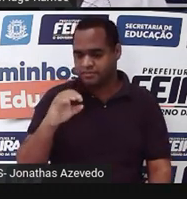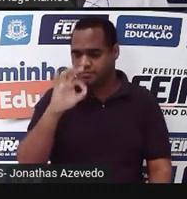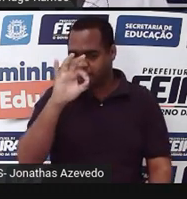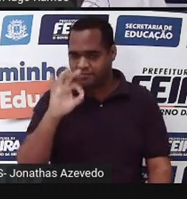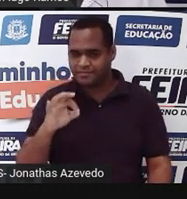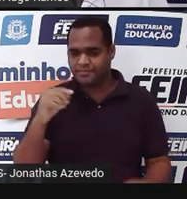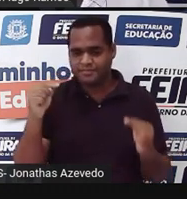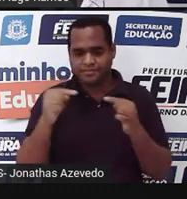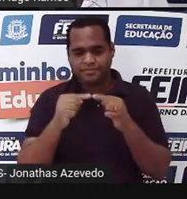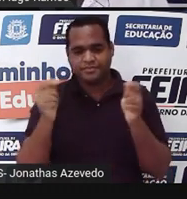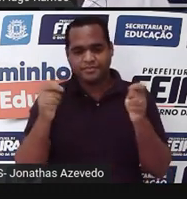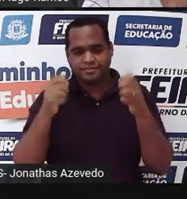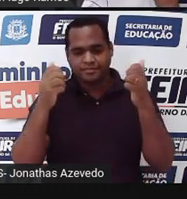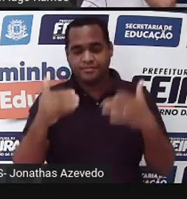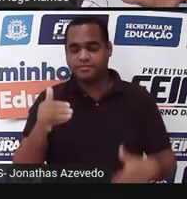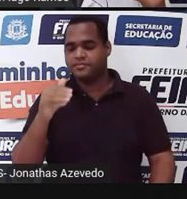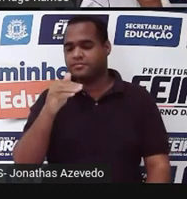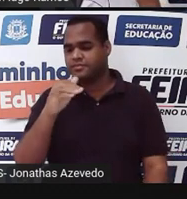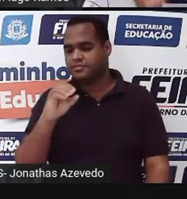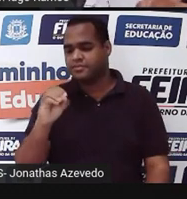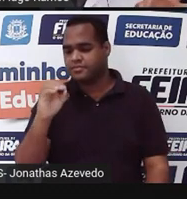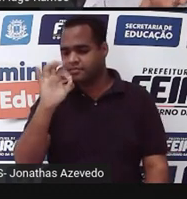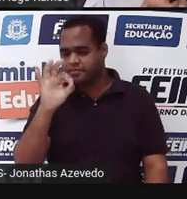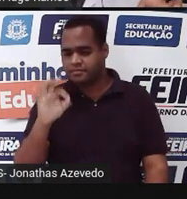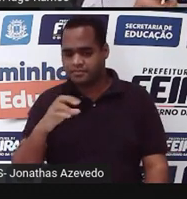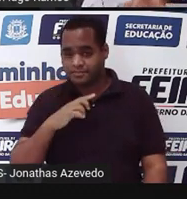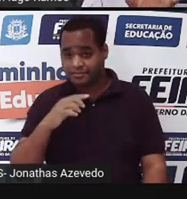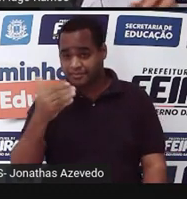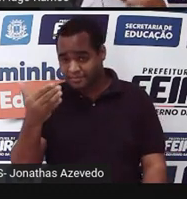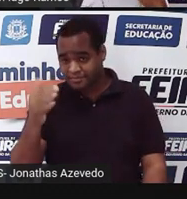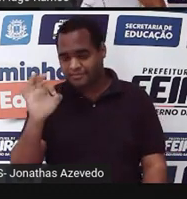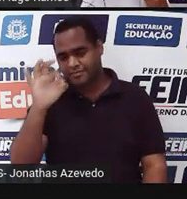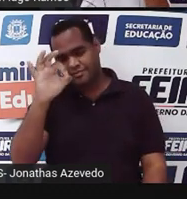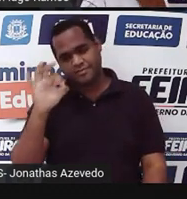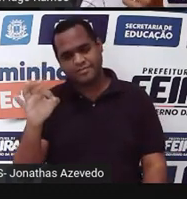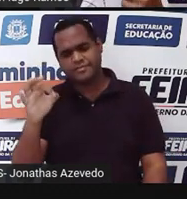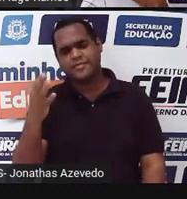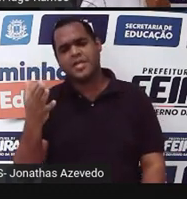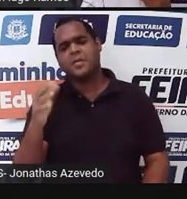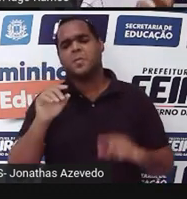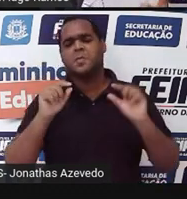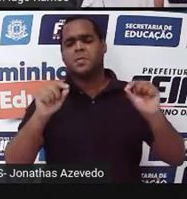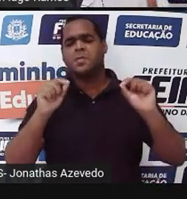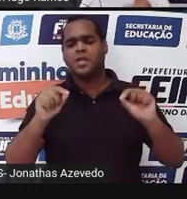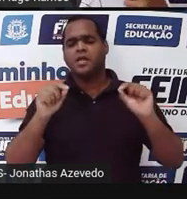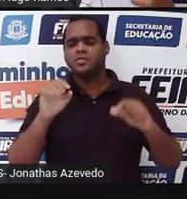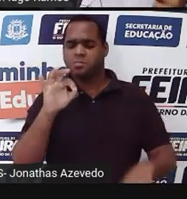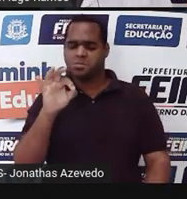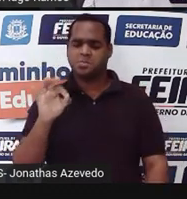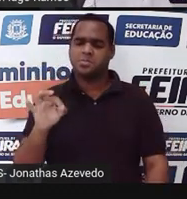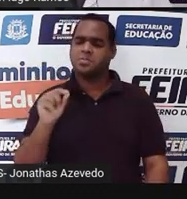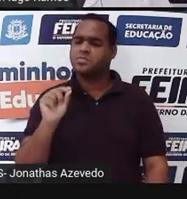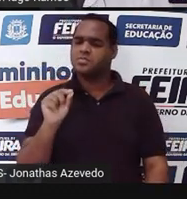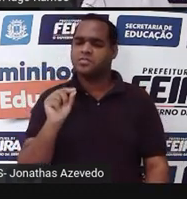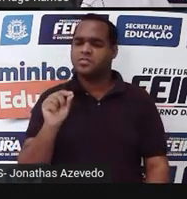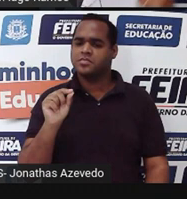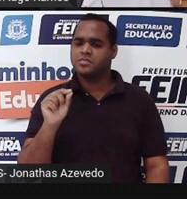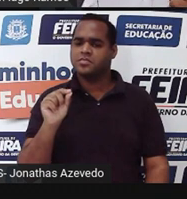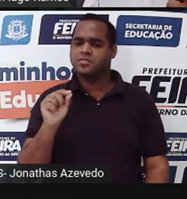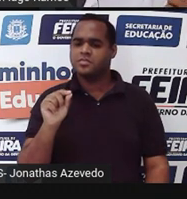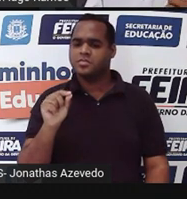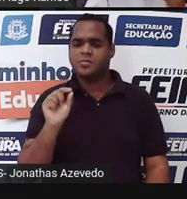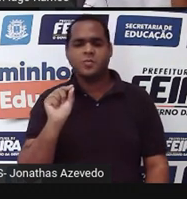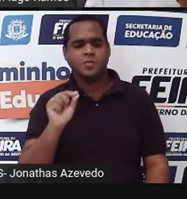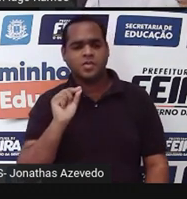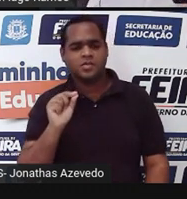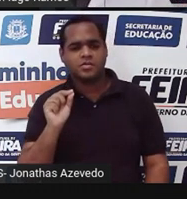Então, porcentagem significa porcento. Mas o que por cem? O que porcento, né? O